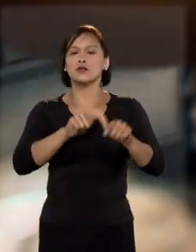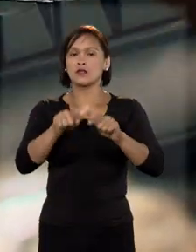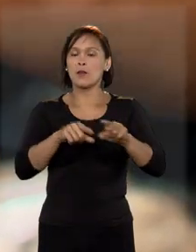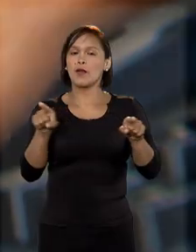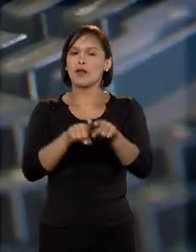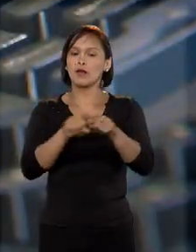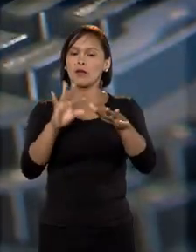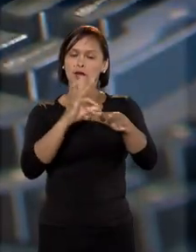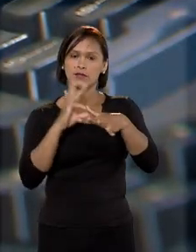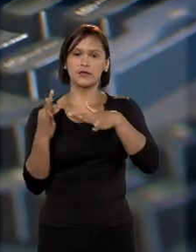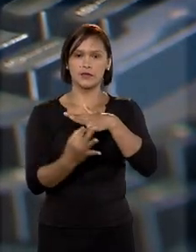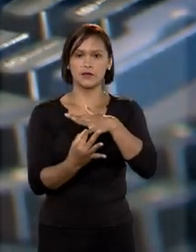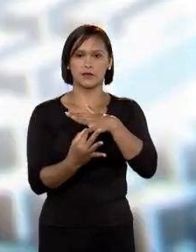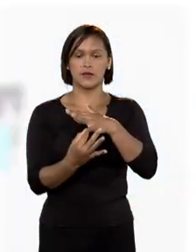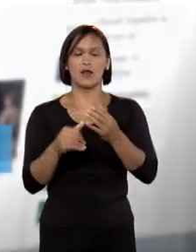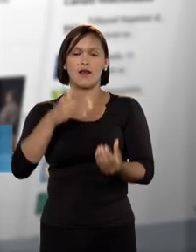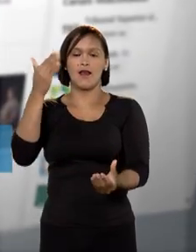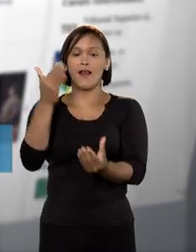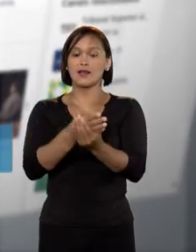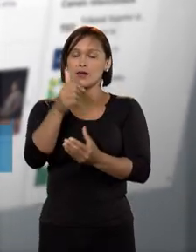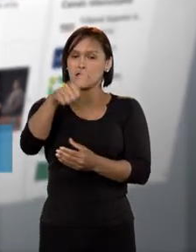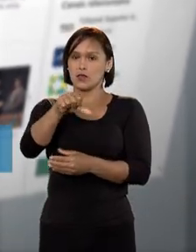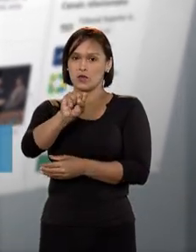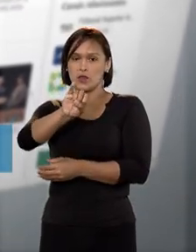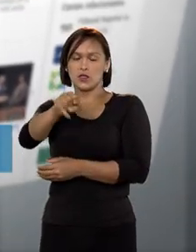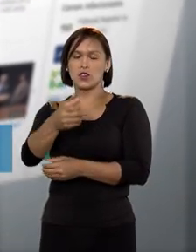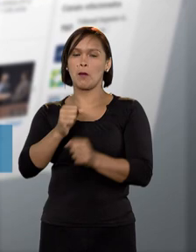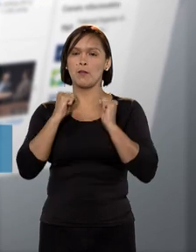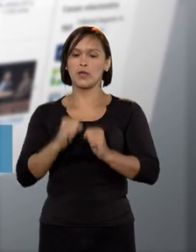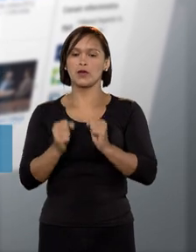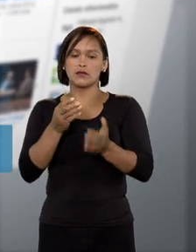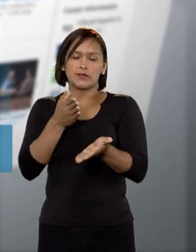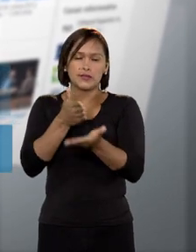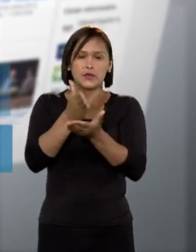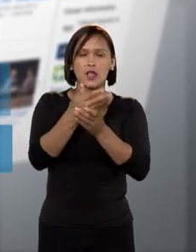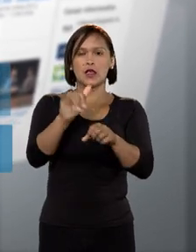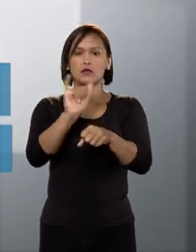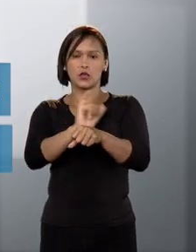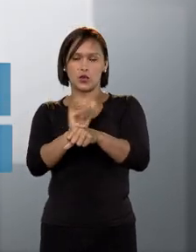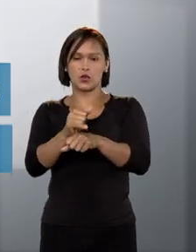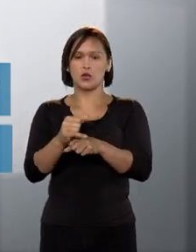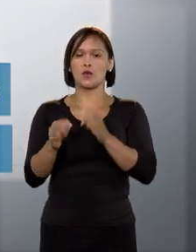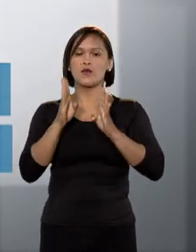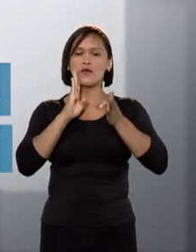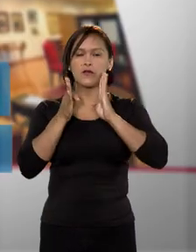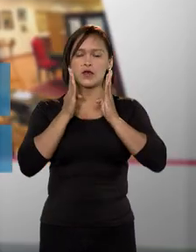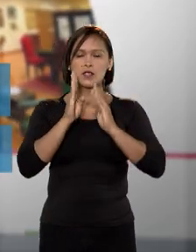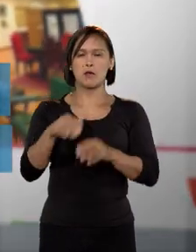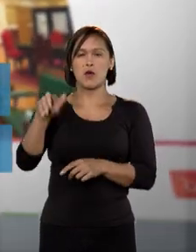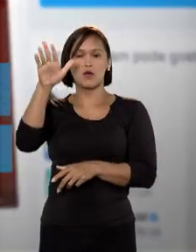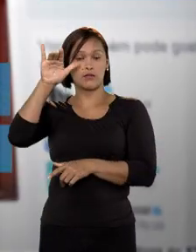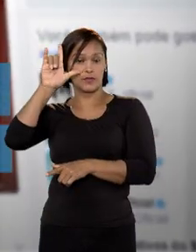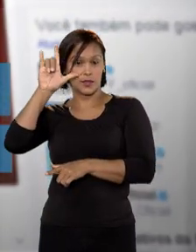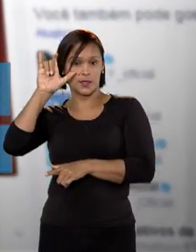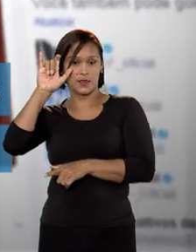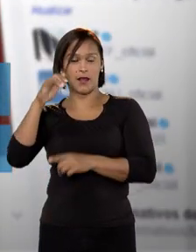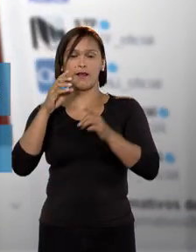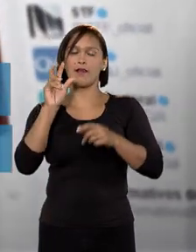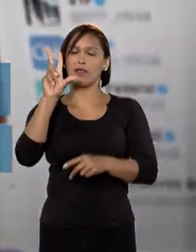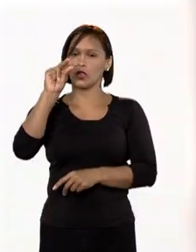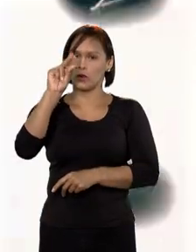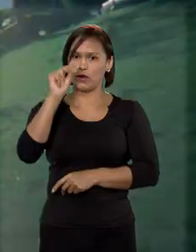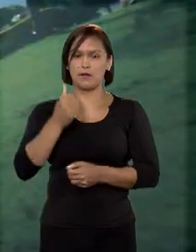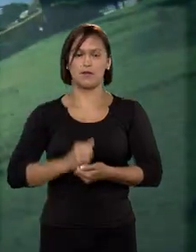trabalho é feito nas redes sociais. As ações do tribunal podem ser acompanhadas pelo YouTube, Facebook, Instagram e Twitter.